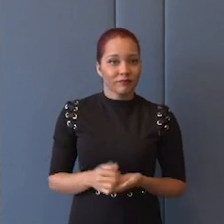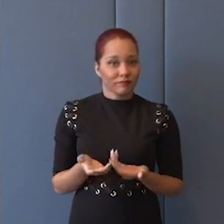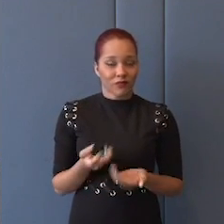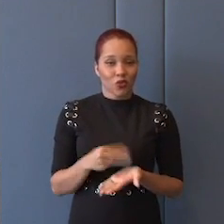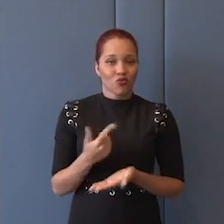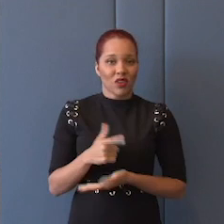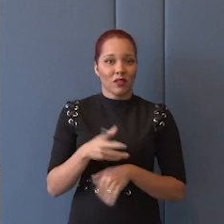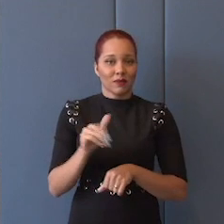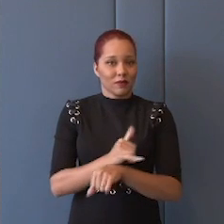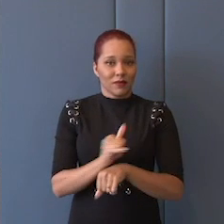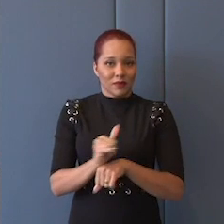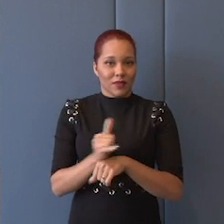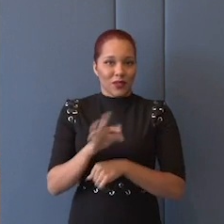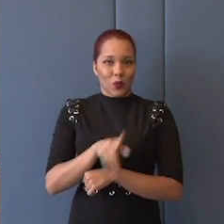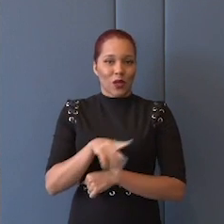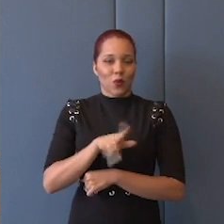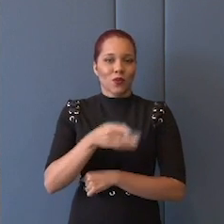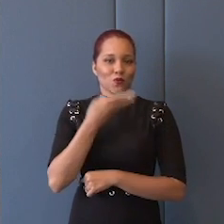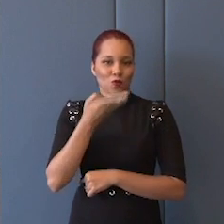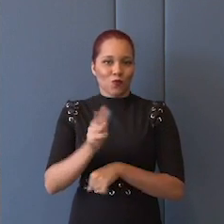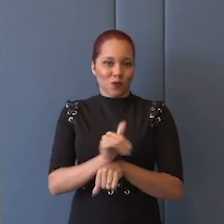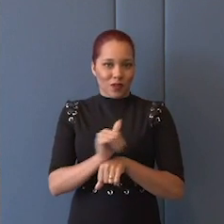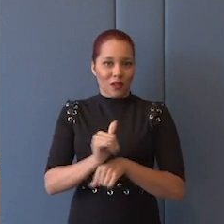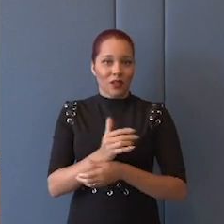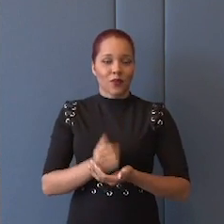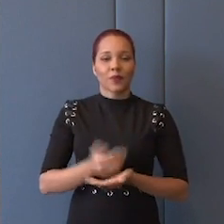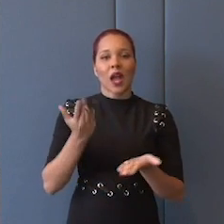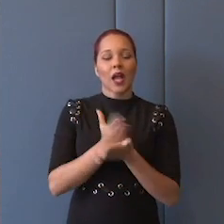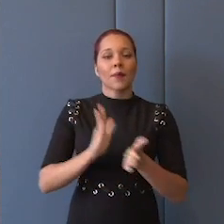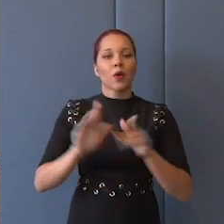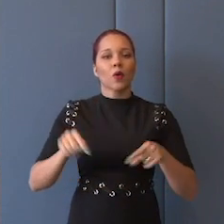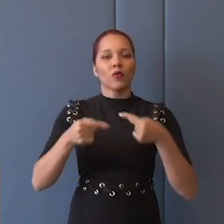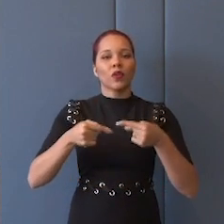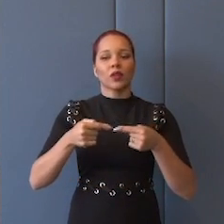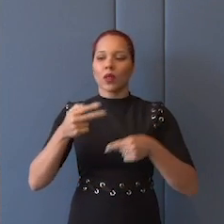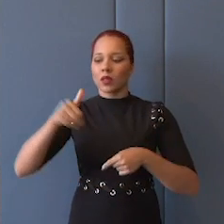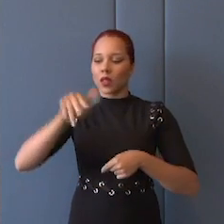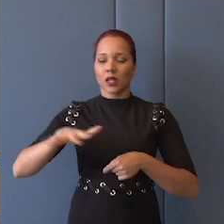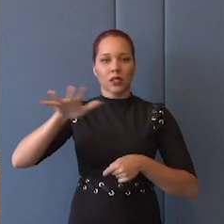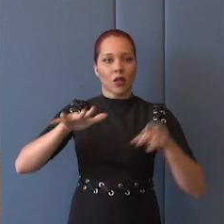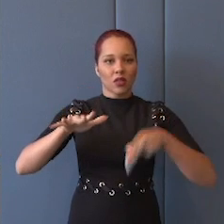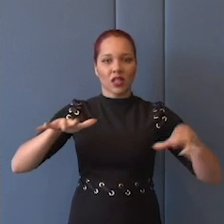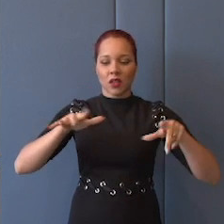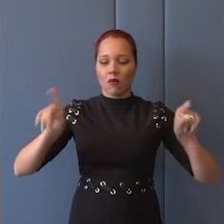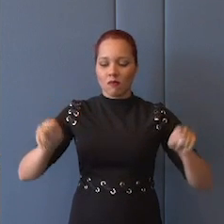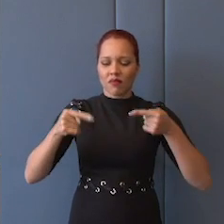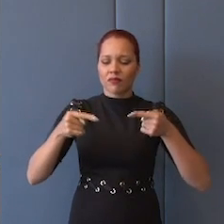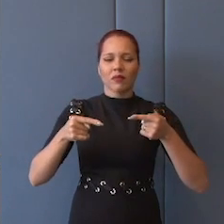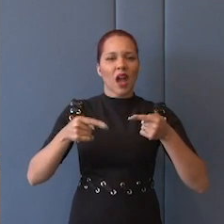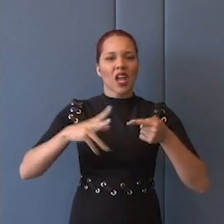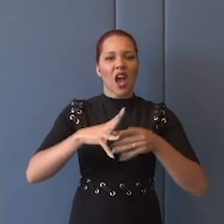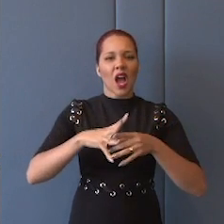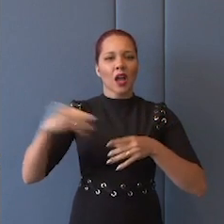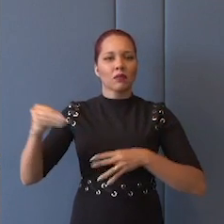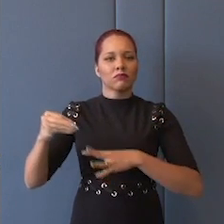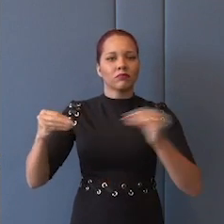Não é esse o jogo. Acabar com o conflito entre as nações, acabando com as nações, não vale. Acho